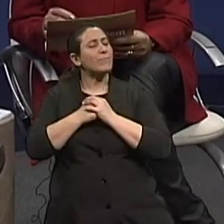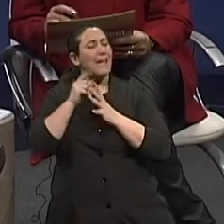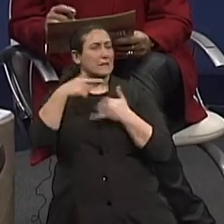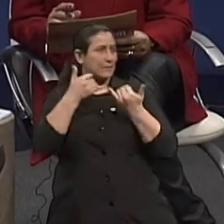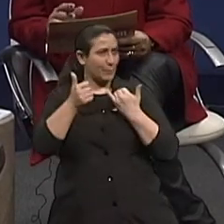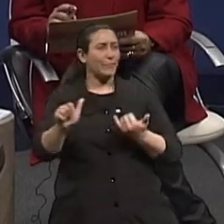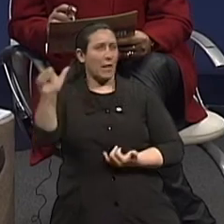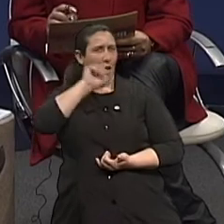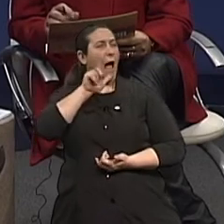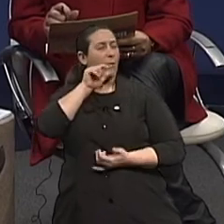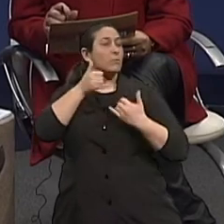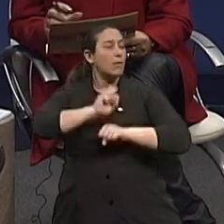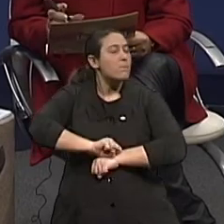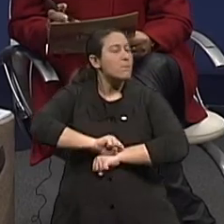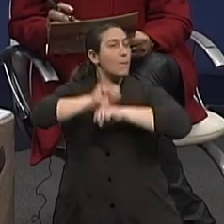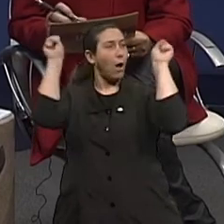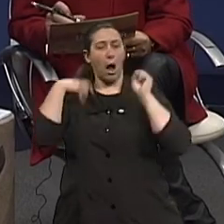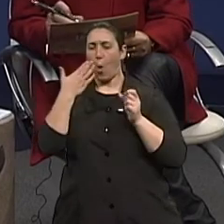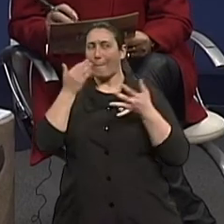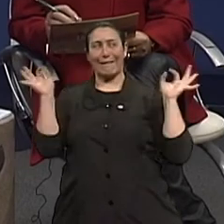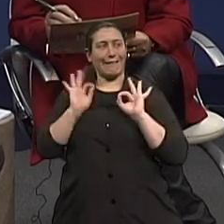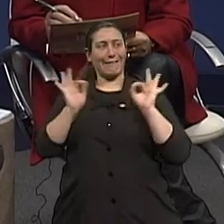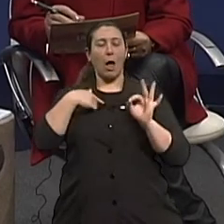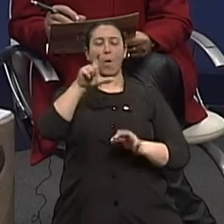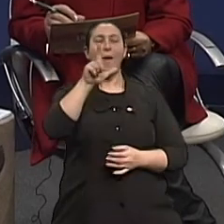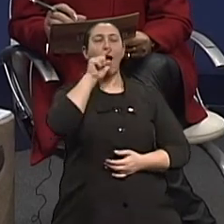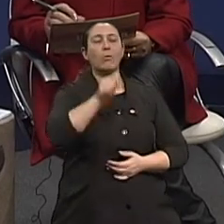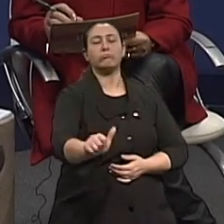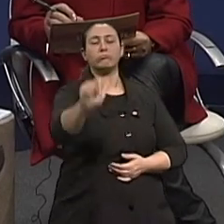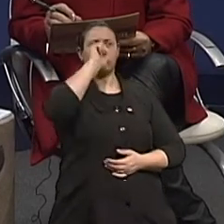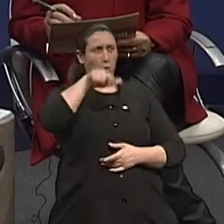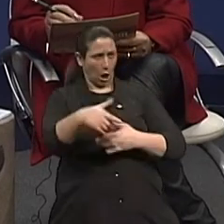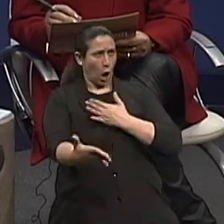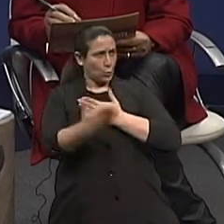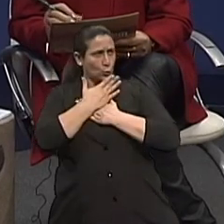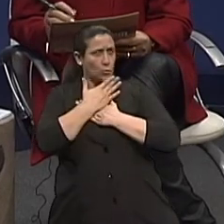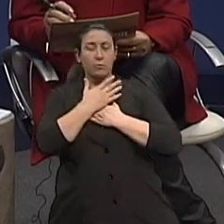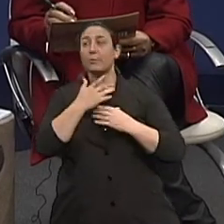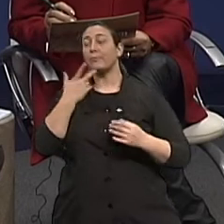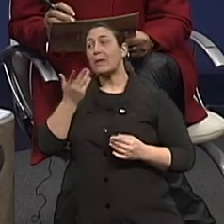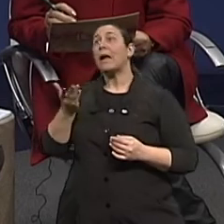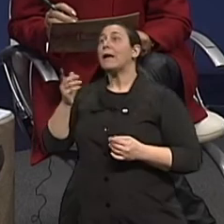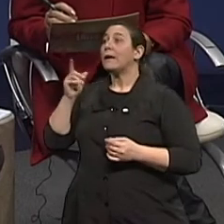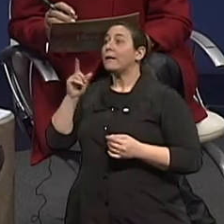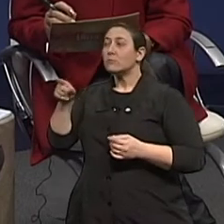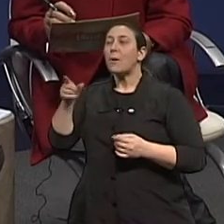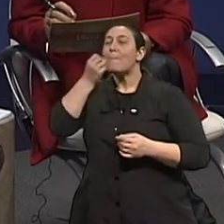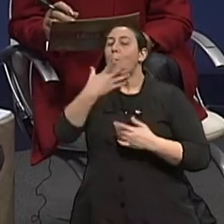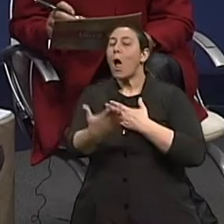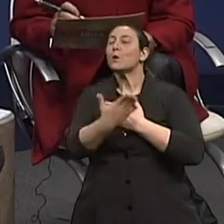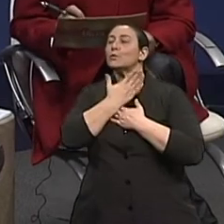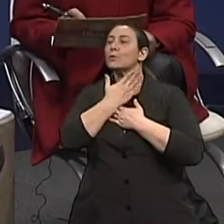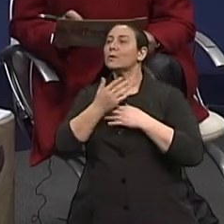Beber água em jejum é bom? Isso aí tem a ver com estímulos de funcionamento do intestino.